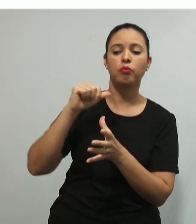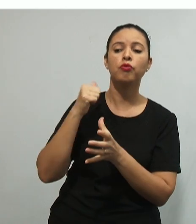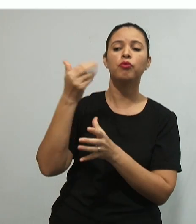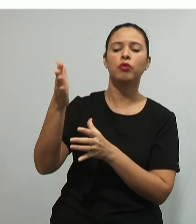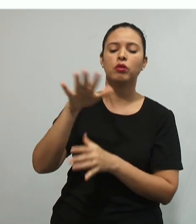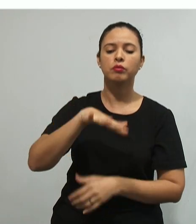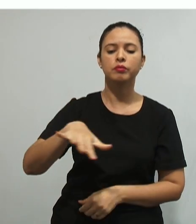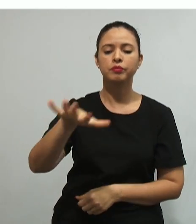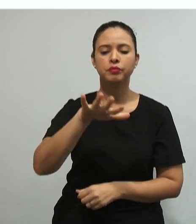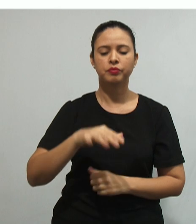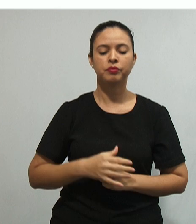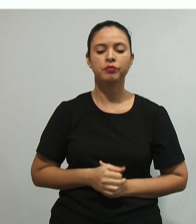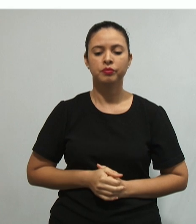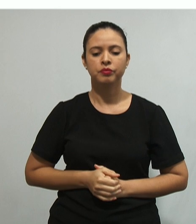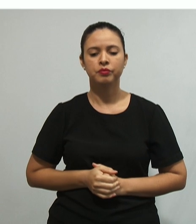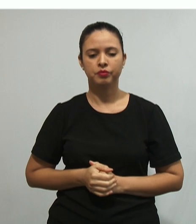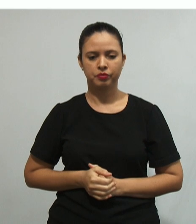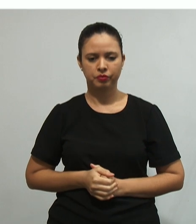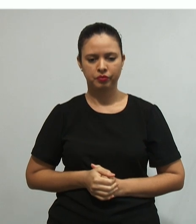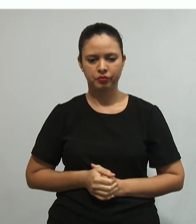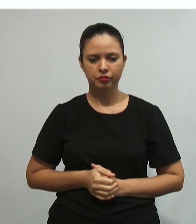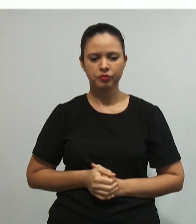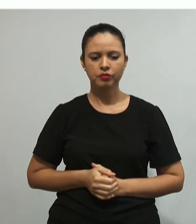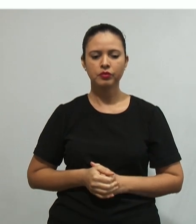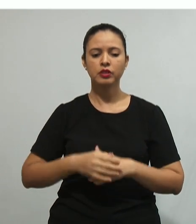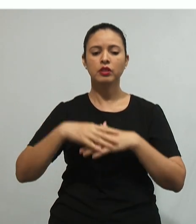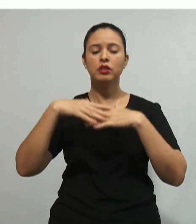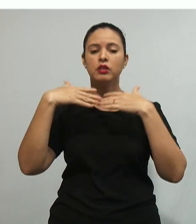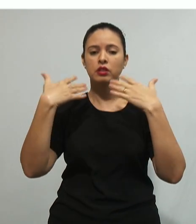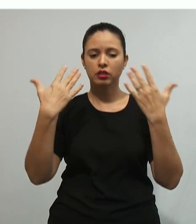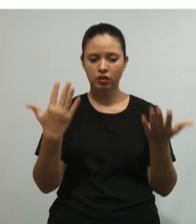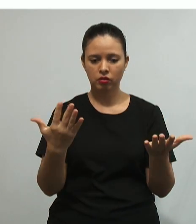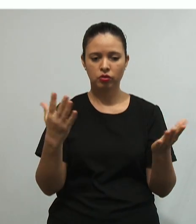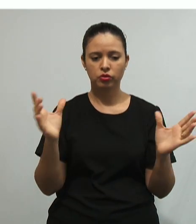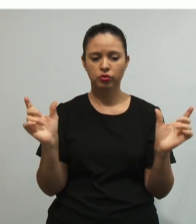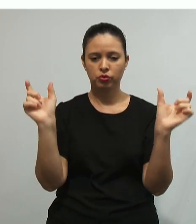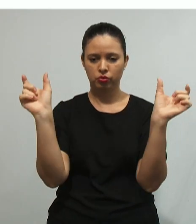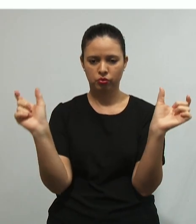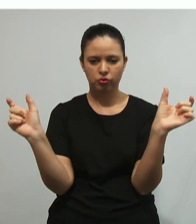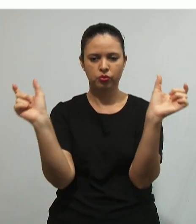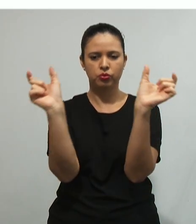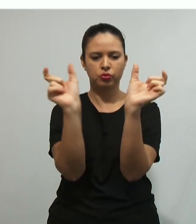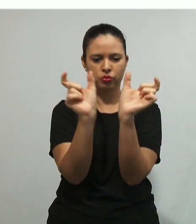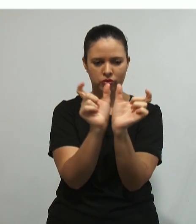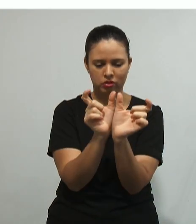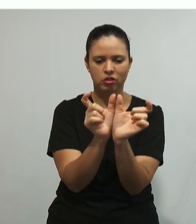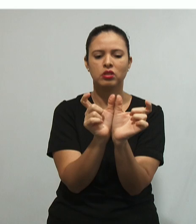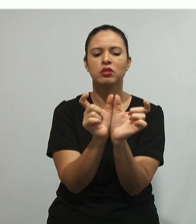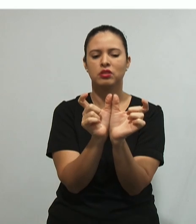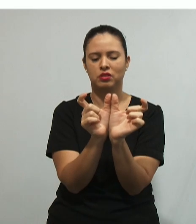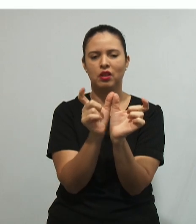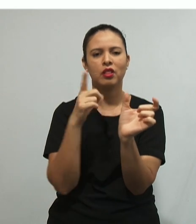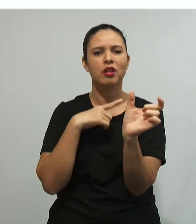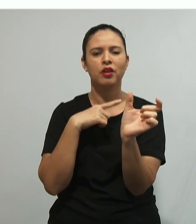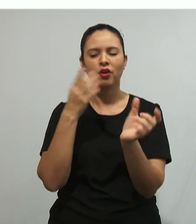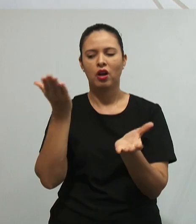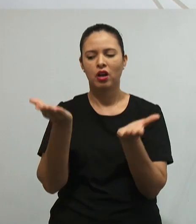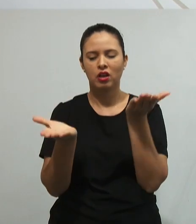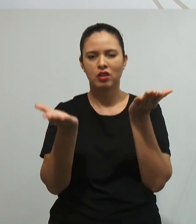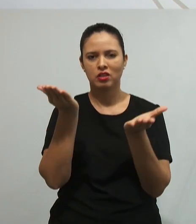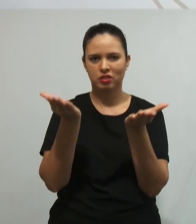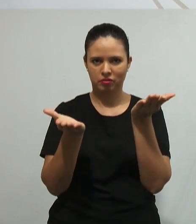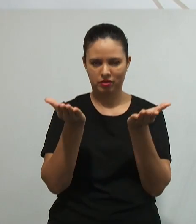assimilação e da acomodação é que resulta a equilibração majorante. Ou seja, quando eu